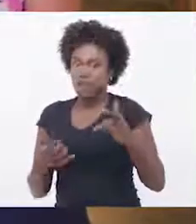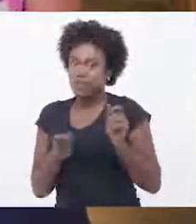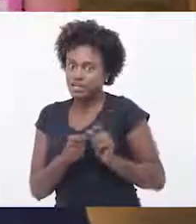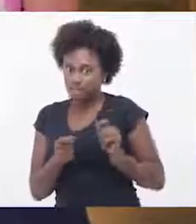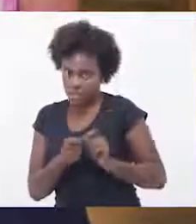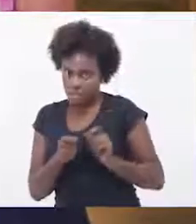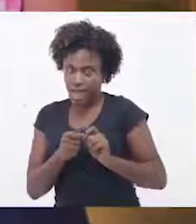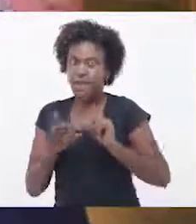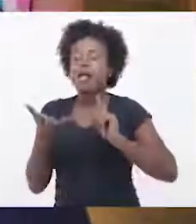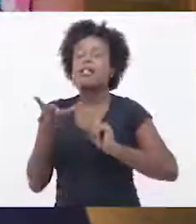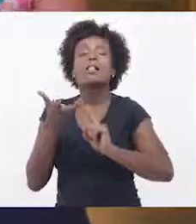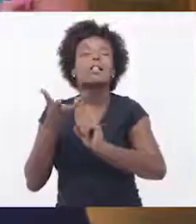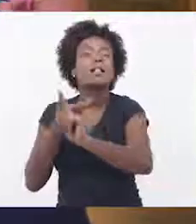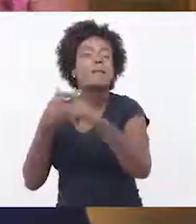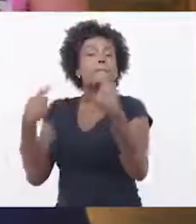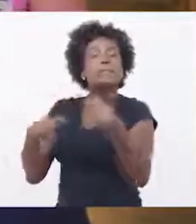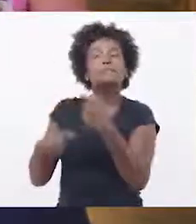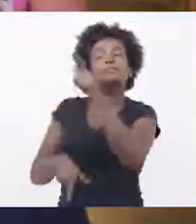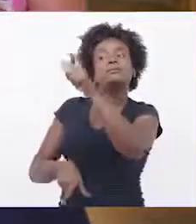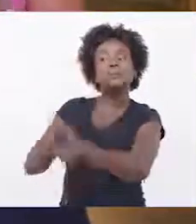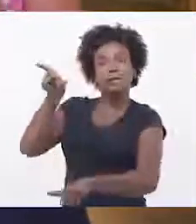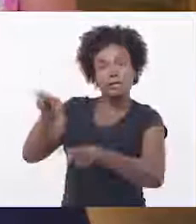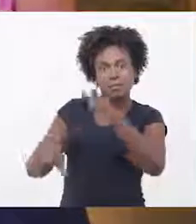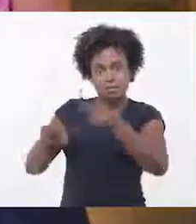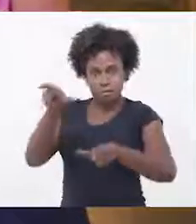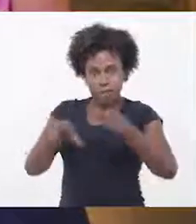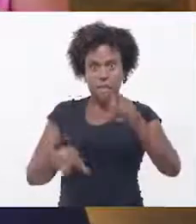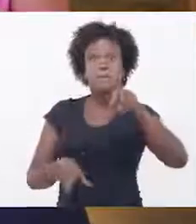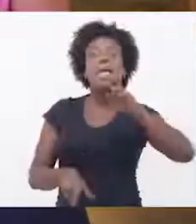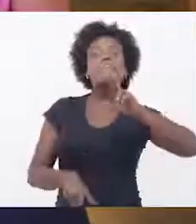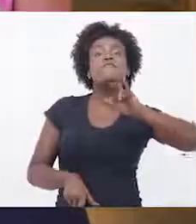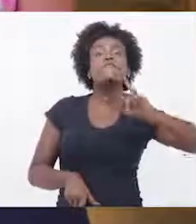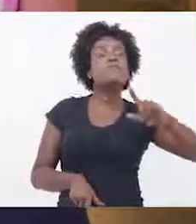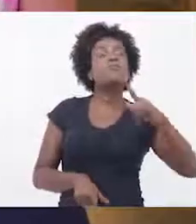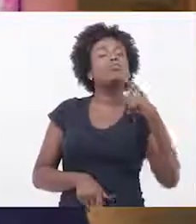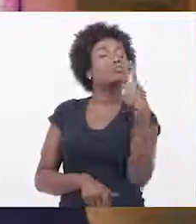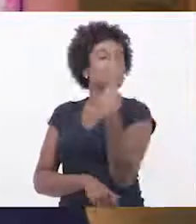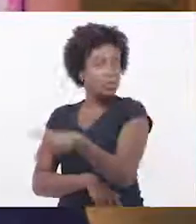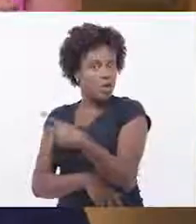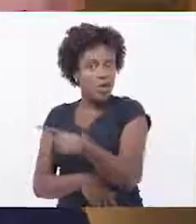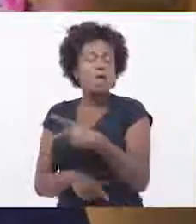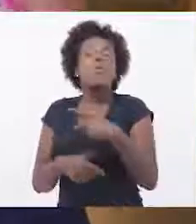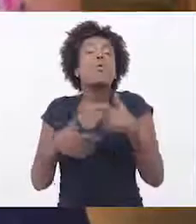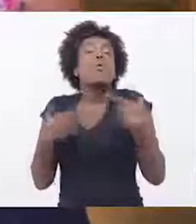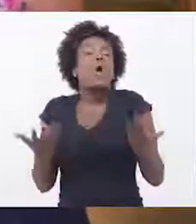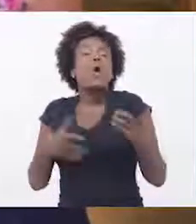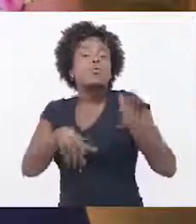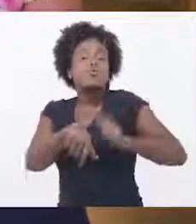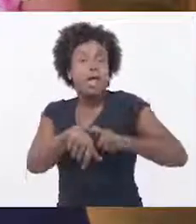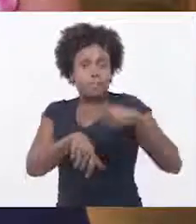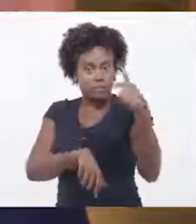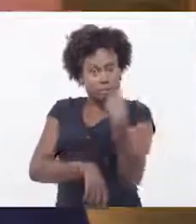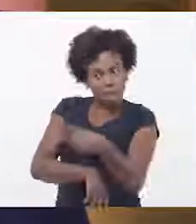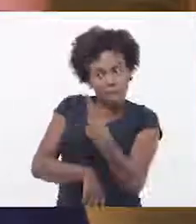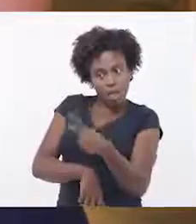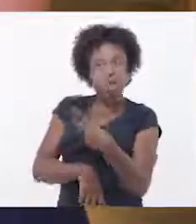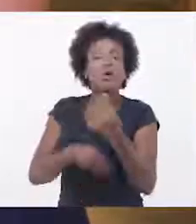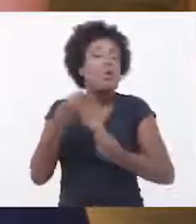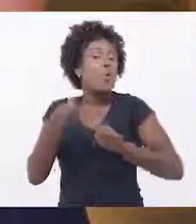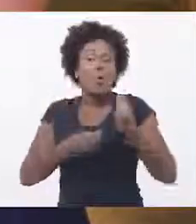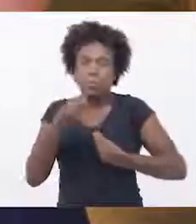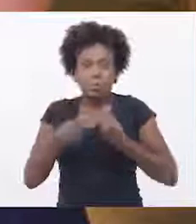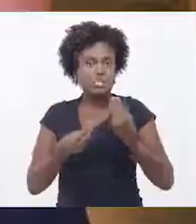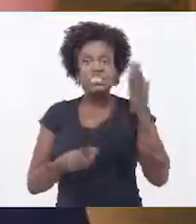-requisito necessário que ele precisa ter, qual é a disponibilidade que ele precisa ter. Enfim, tudo necessário para esse voluntário